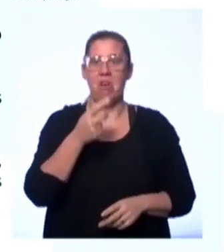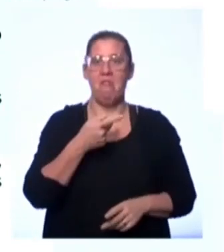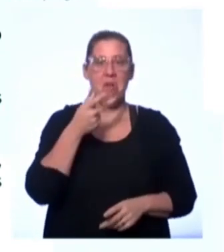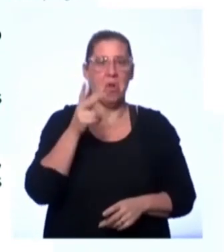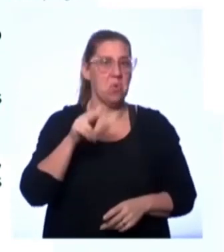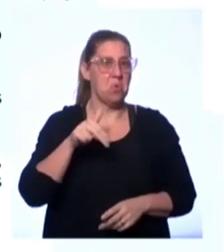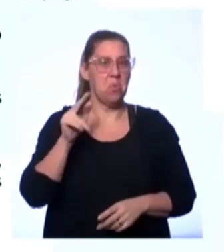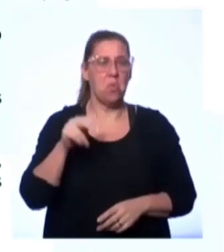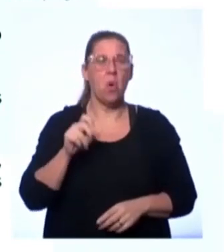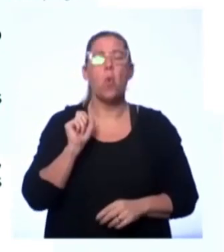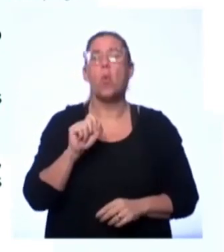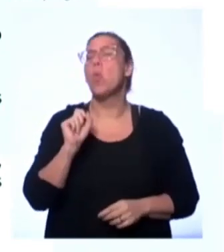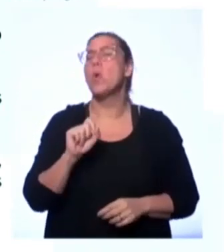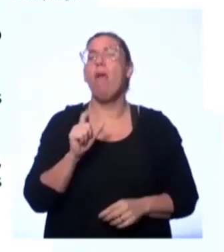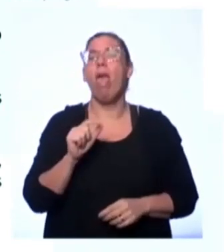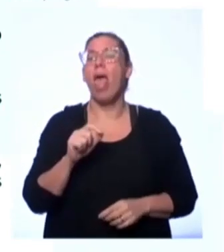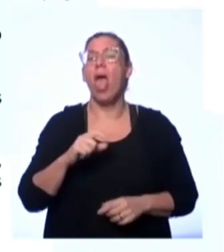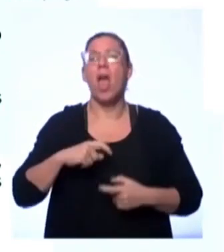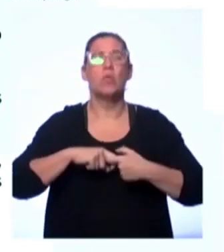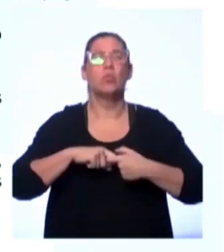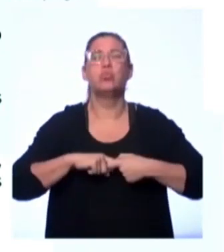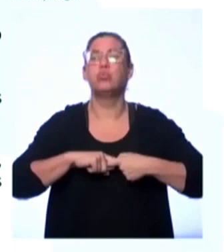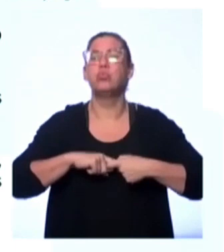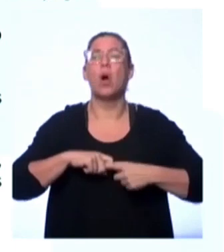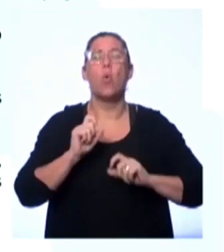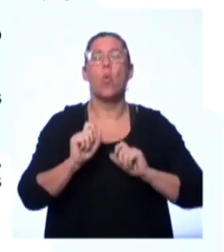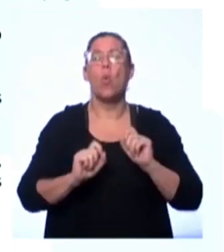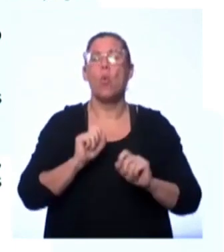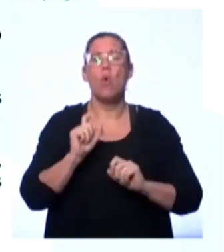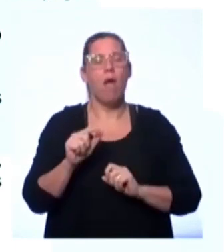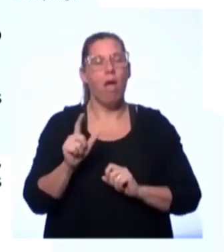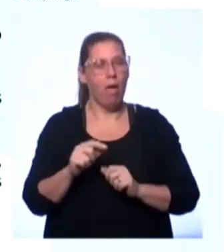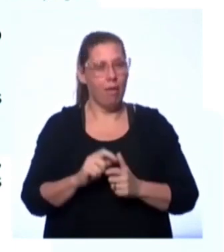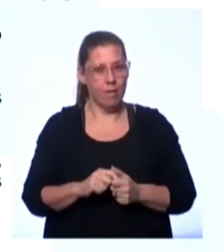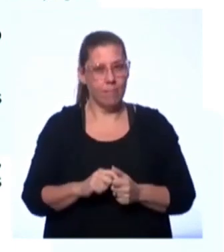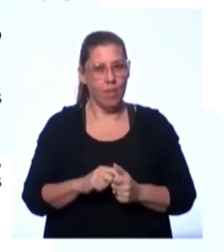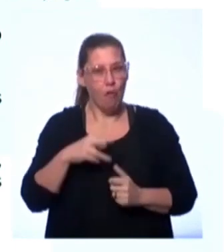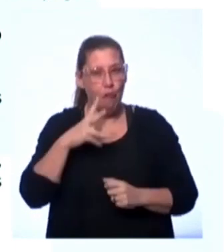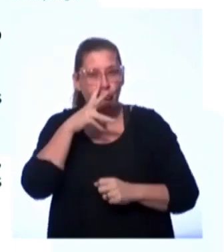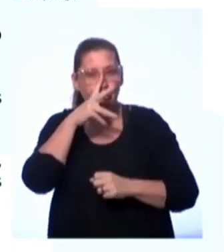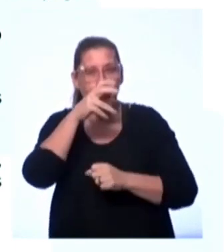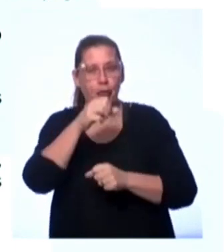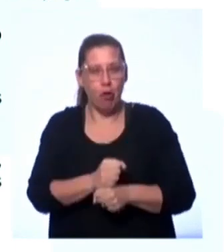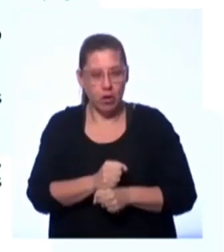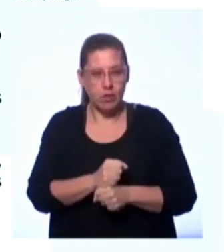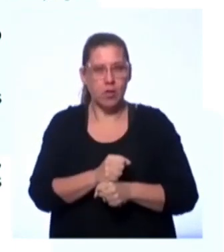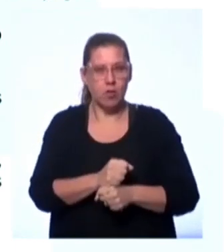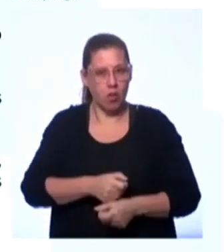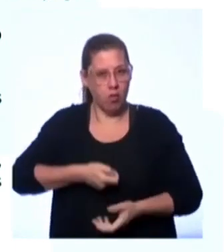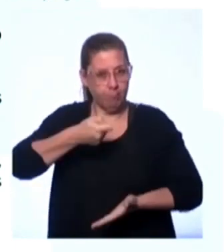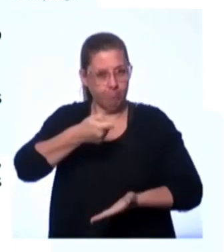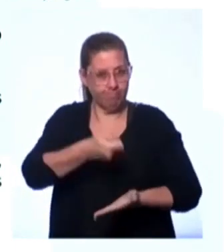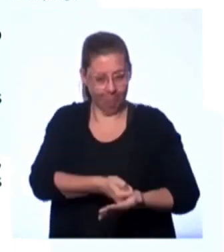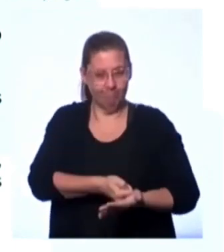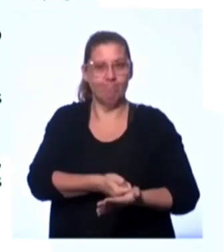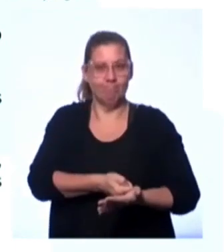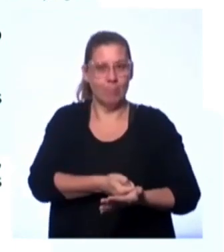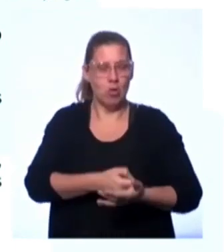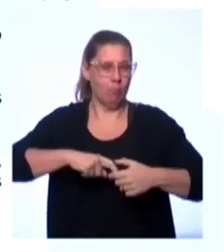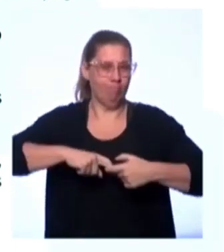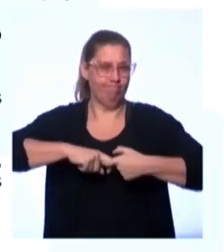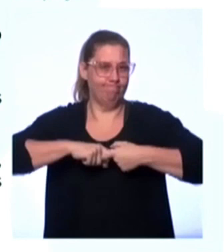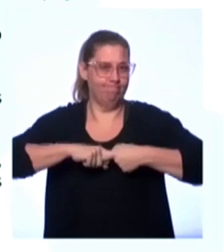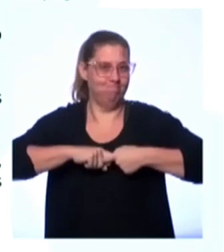Resistência é o ato ou o efeito de resistir. Força que se opõe a uma outra, que não